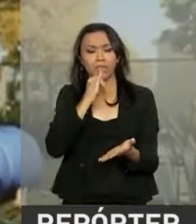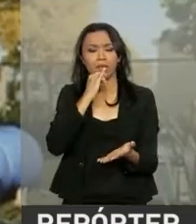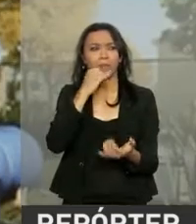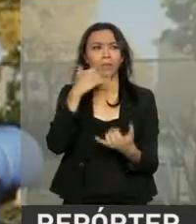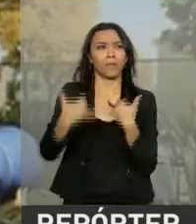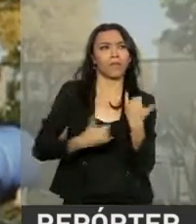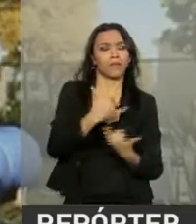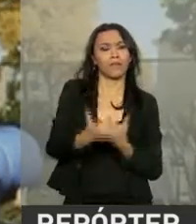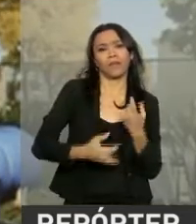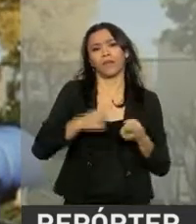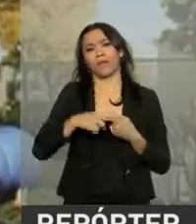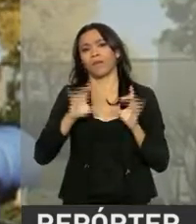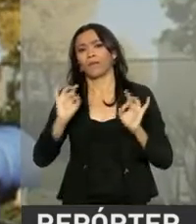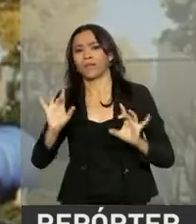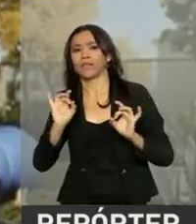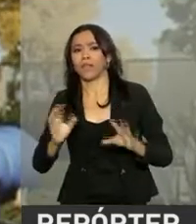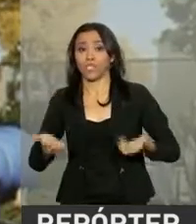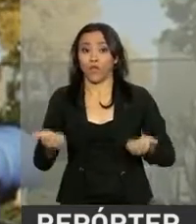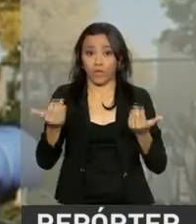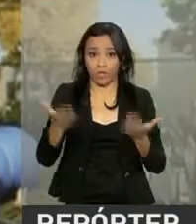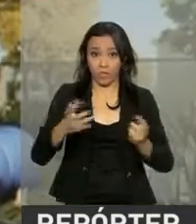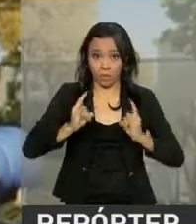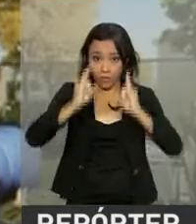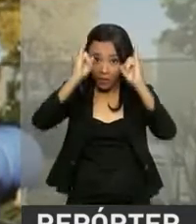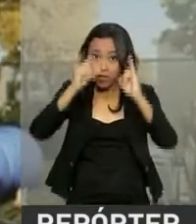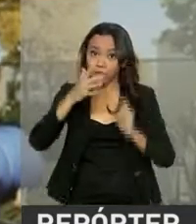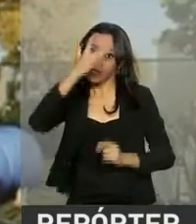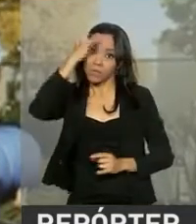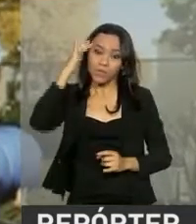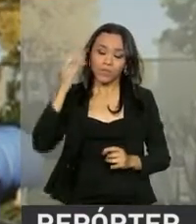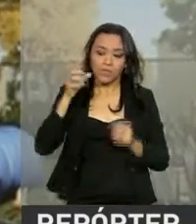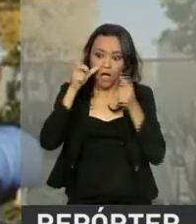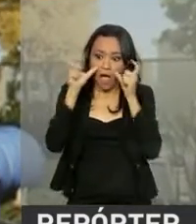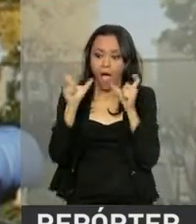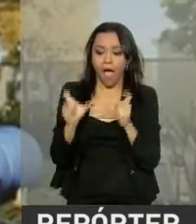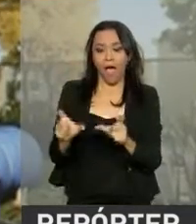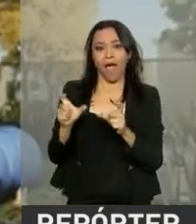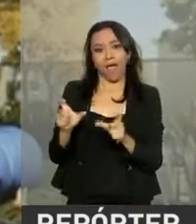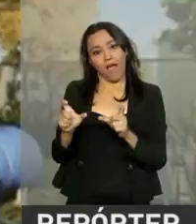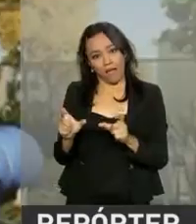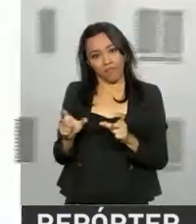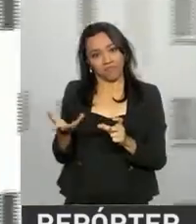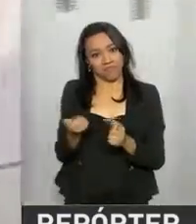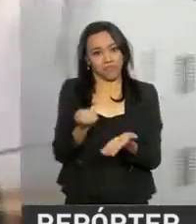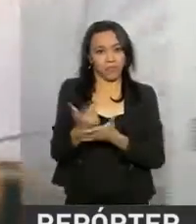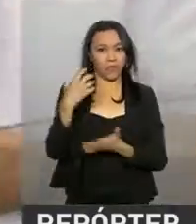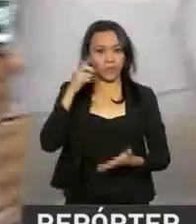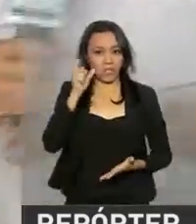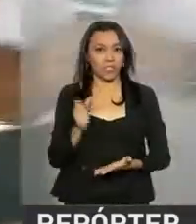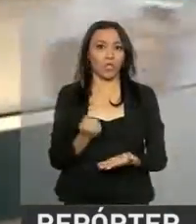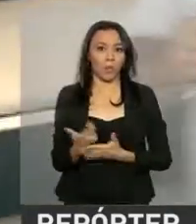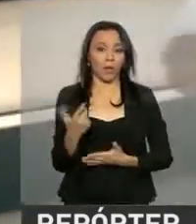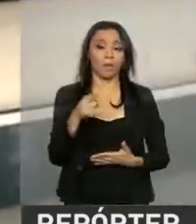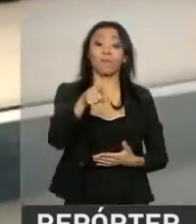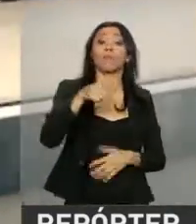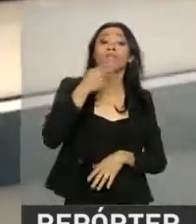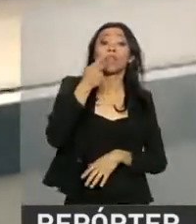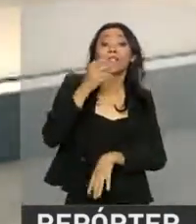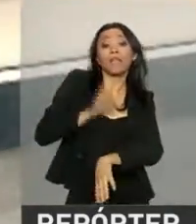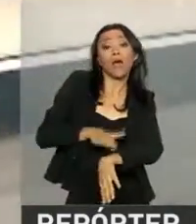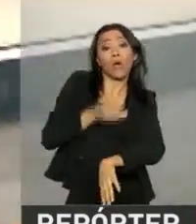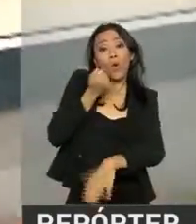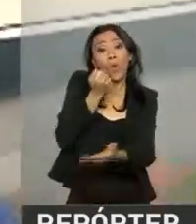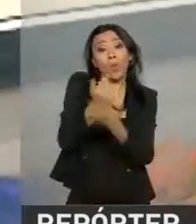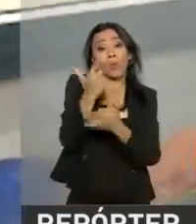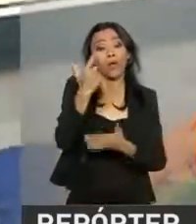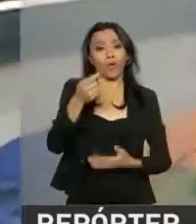lazer e qualidade no que você está oferecendo, ajuda bastante o cliente a definir a aquisição. Na hora de comprar um imóvel,